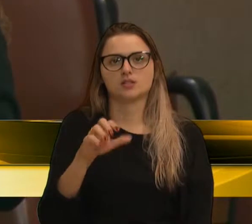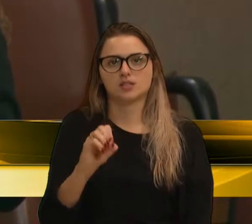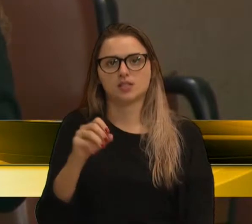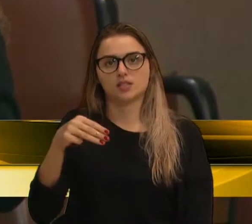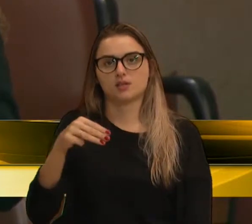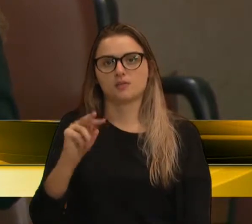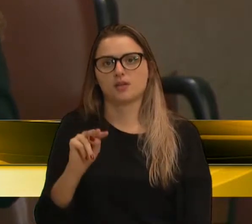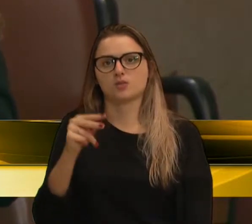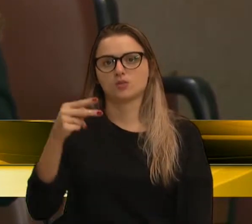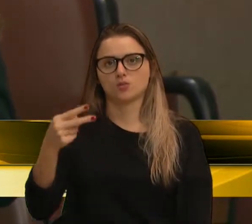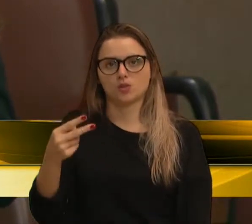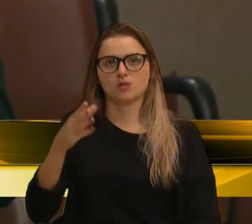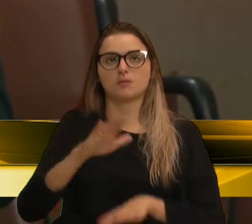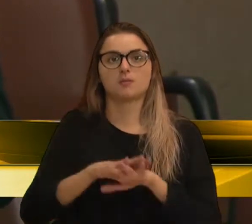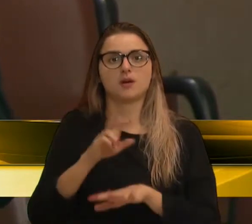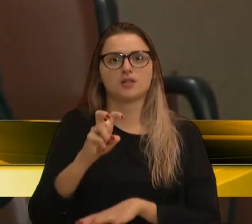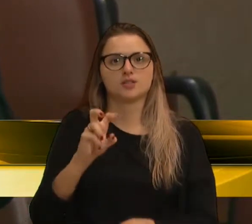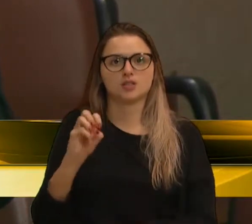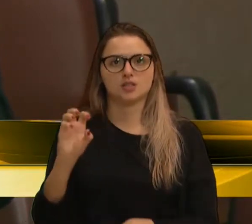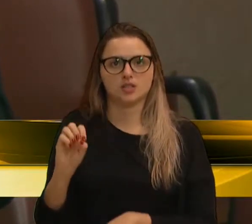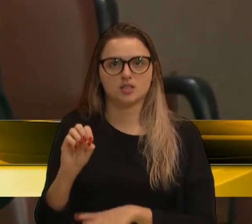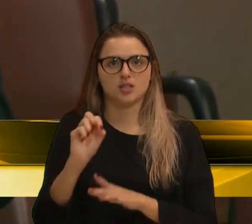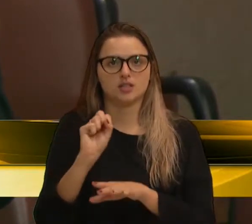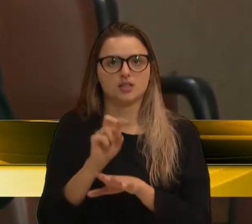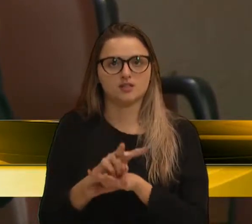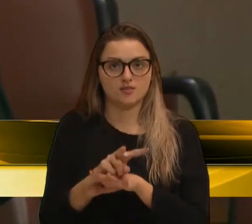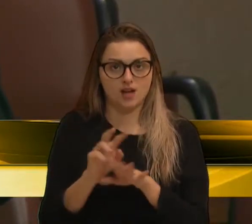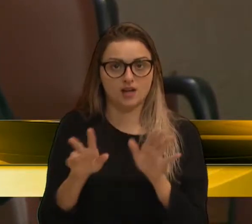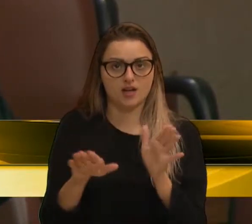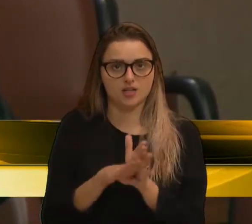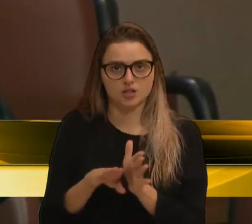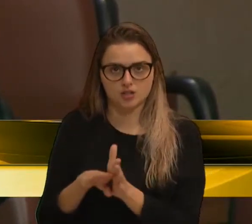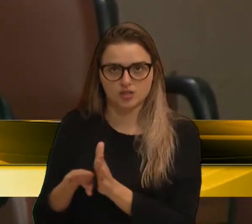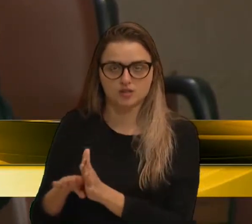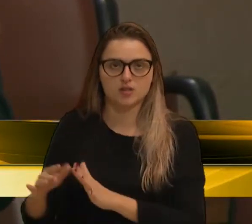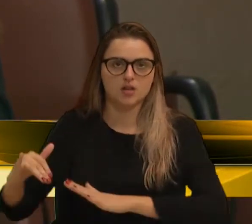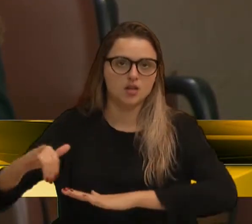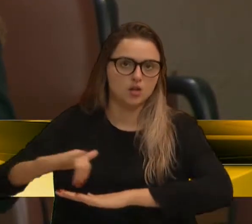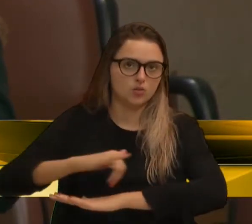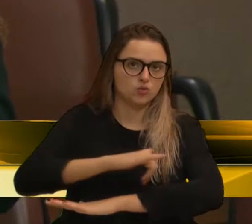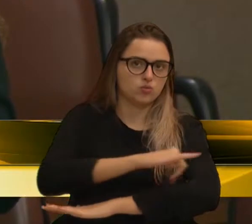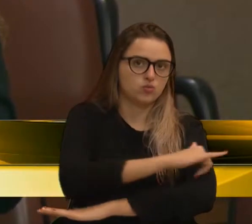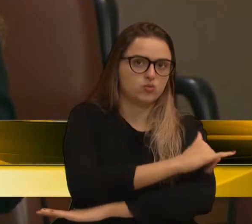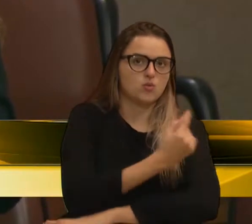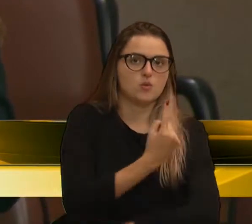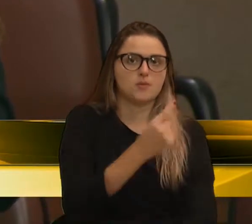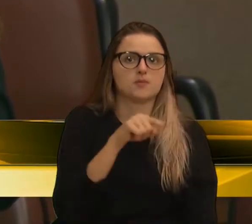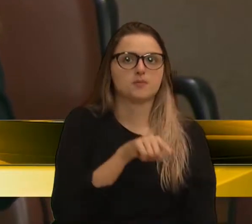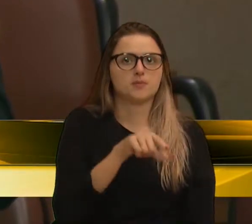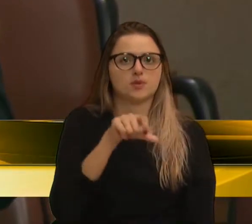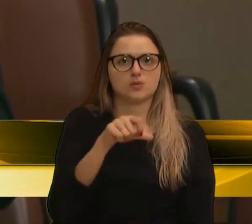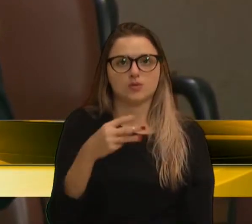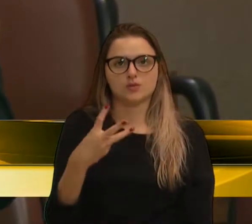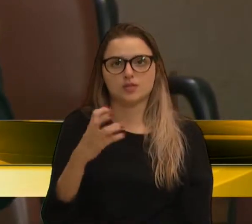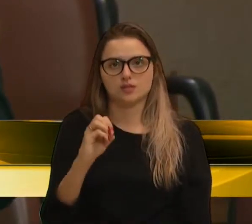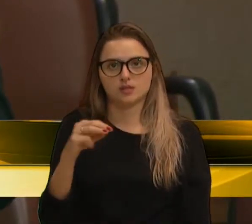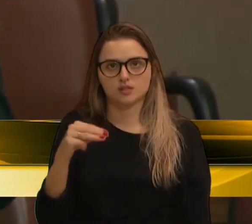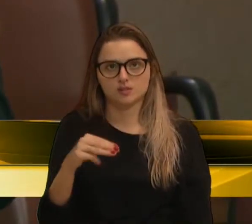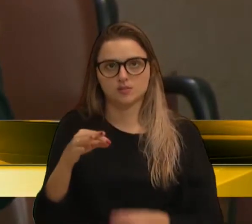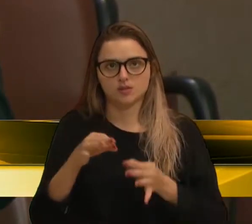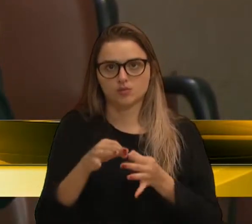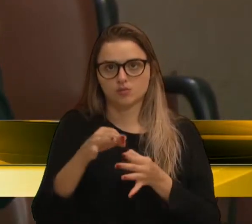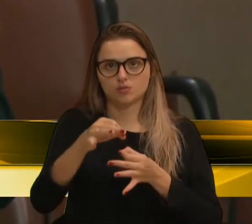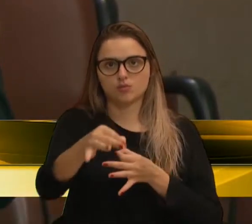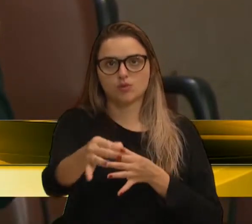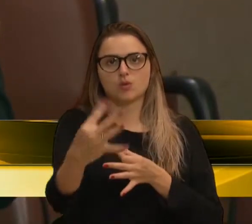quadrados, mais de 500 vagas de estacionamento, a pista terá 1.930 metros de comprimento por 45